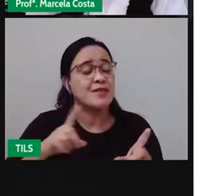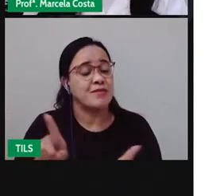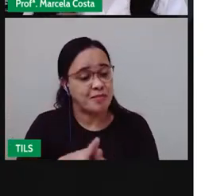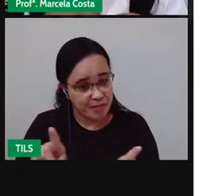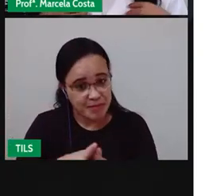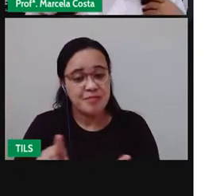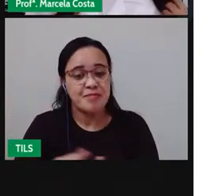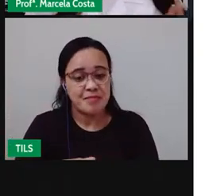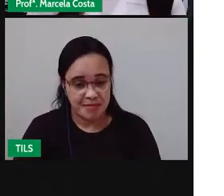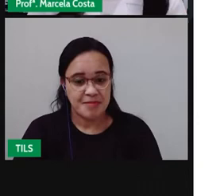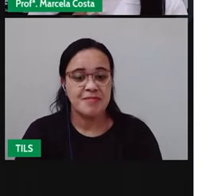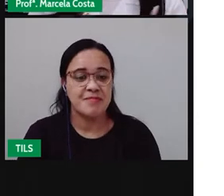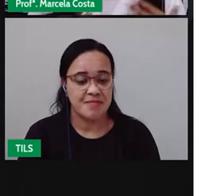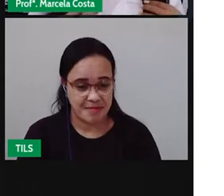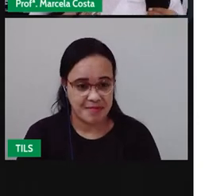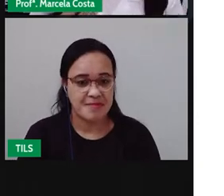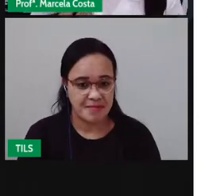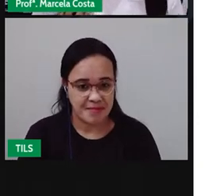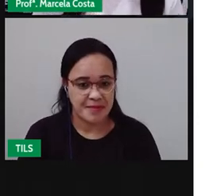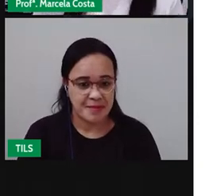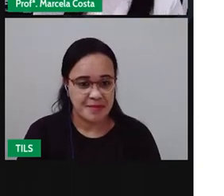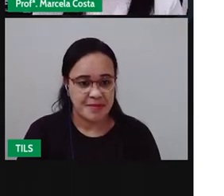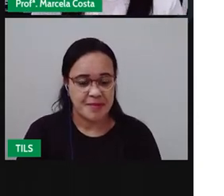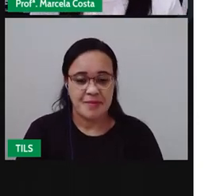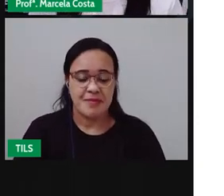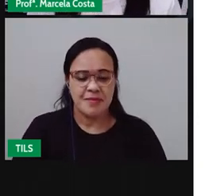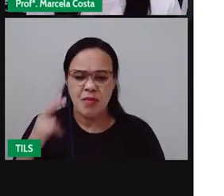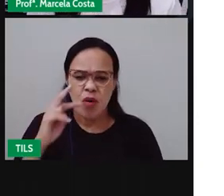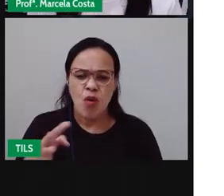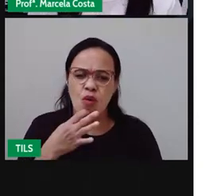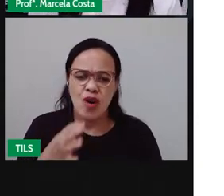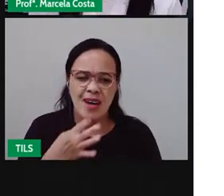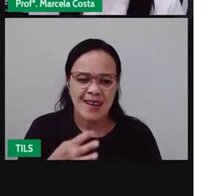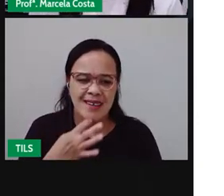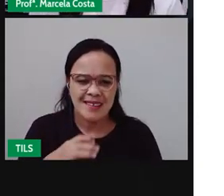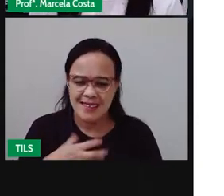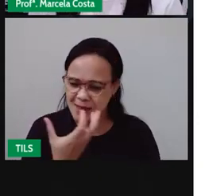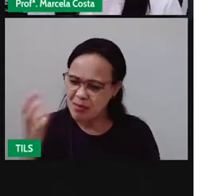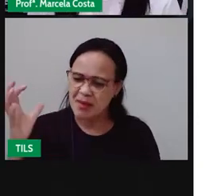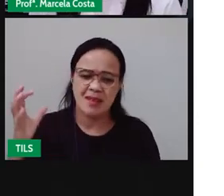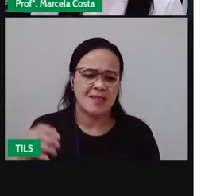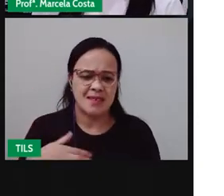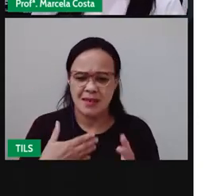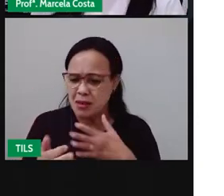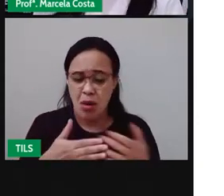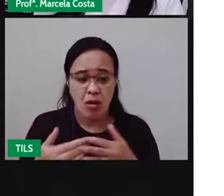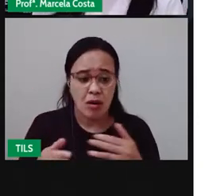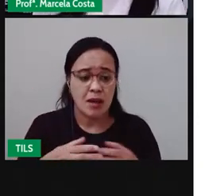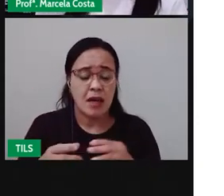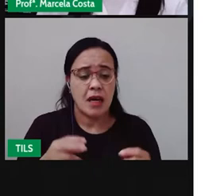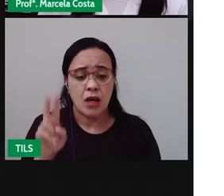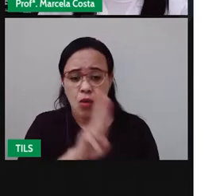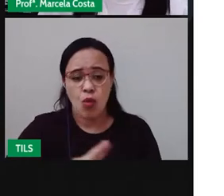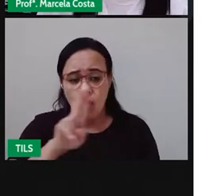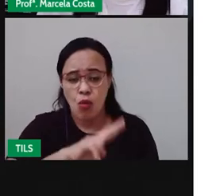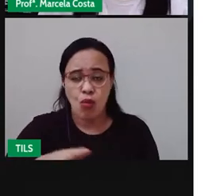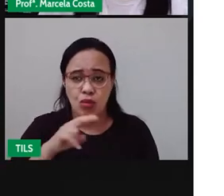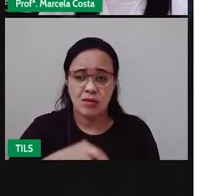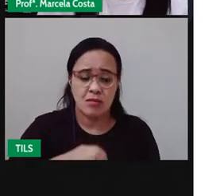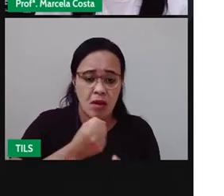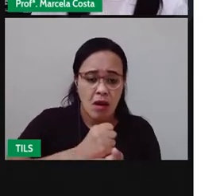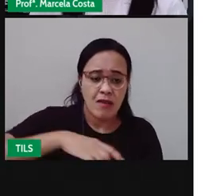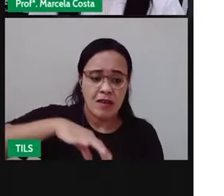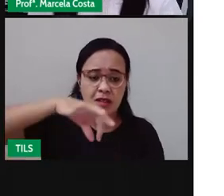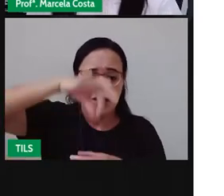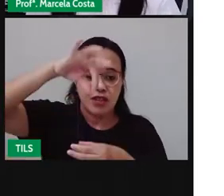que é aquela planta que você usa para fazer um chá para algum ador por exemplo dor de cabeça